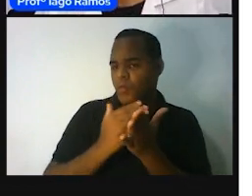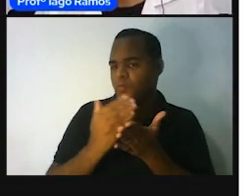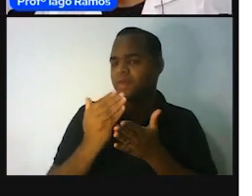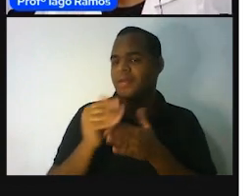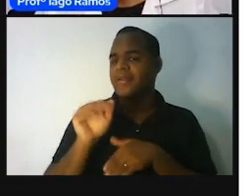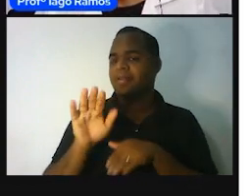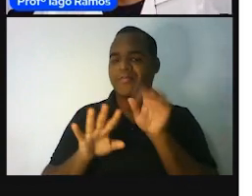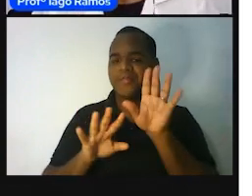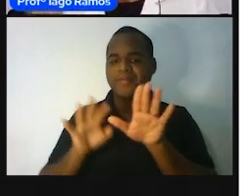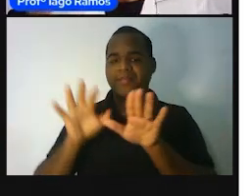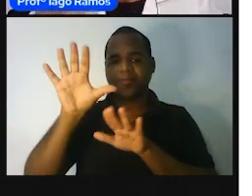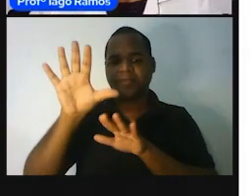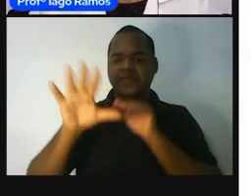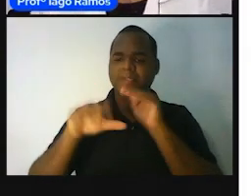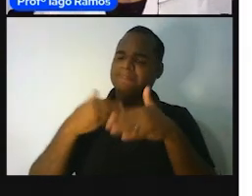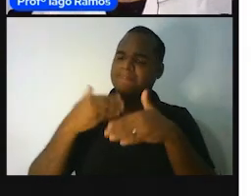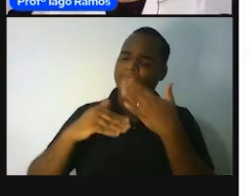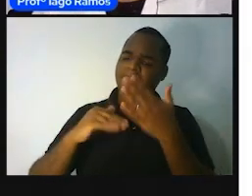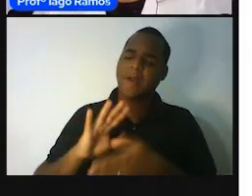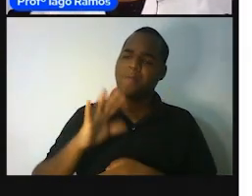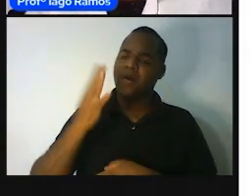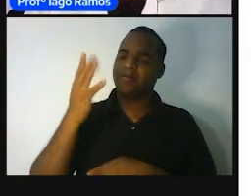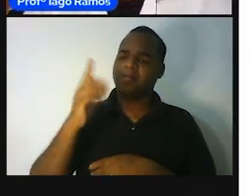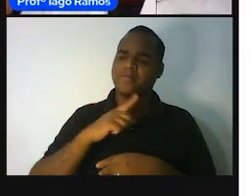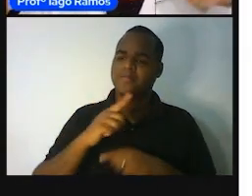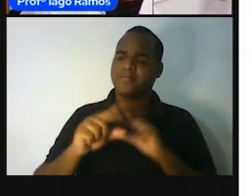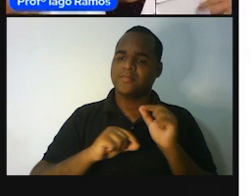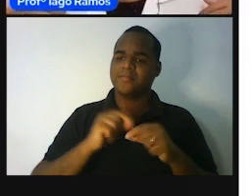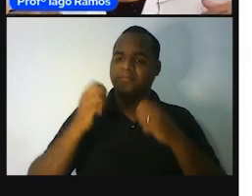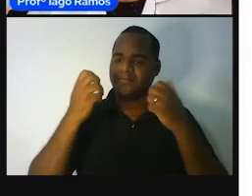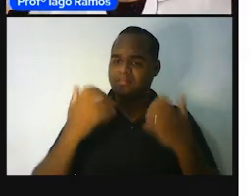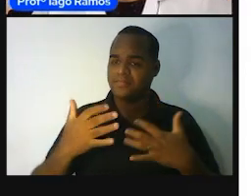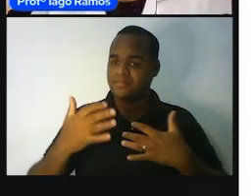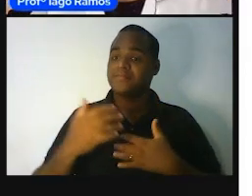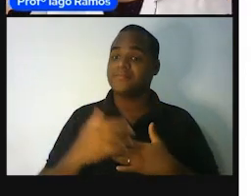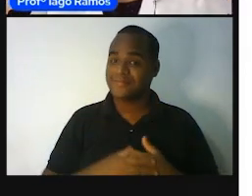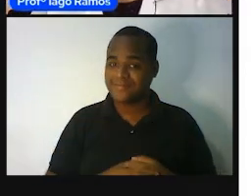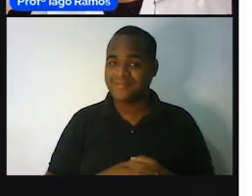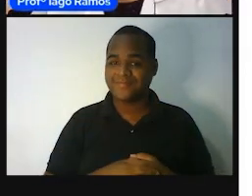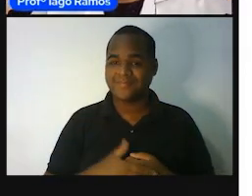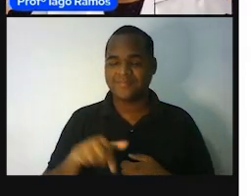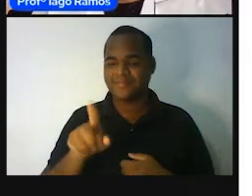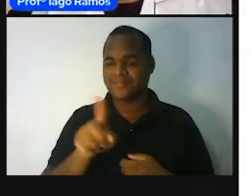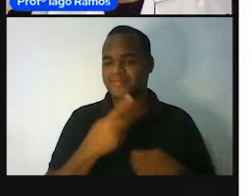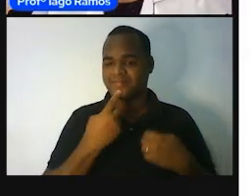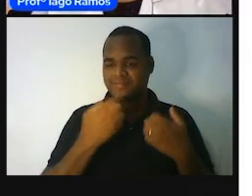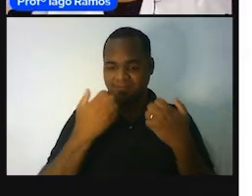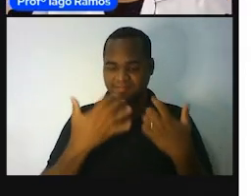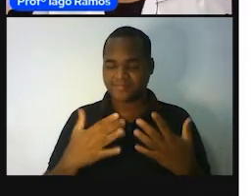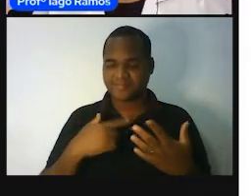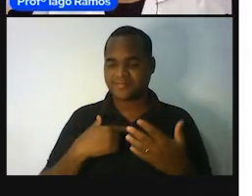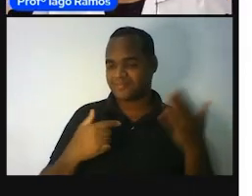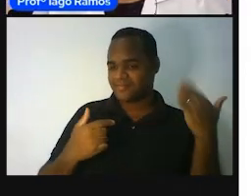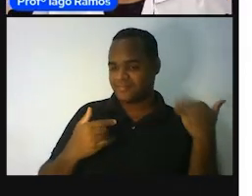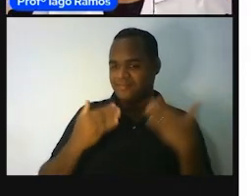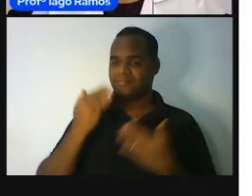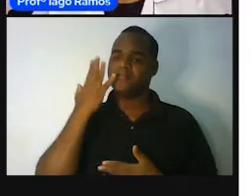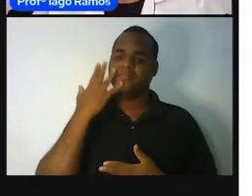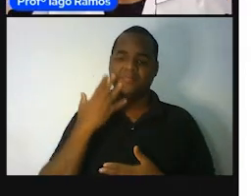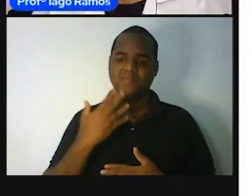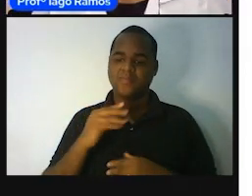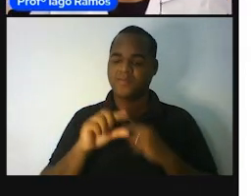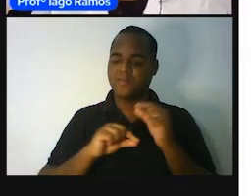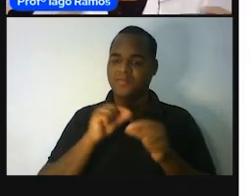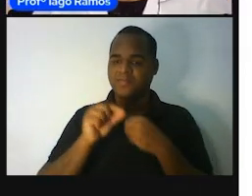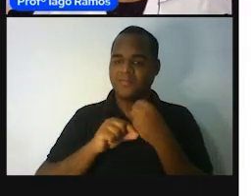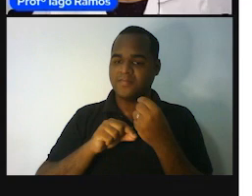vocês? Tá? E aí, eu vou falar lá da minha infância de novo que eu jogava a bola lá na